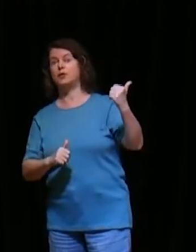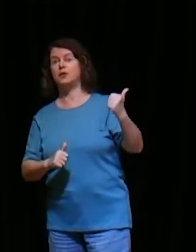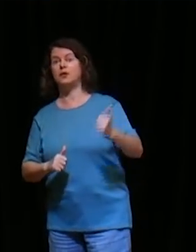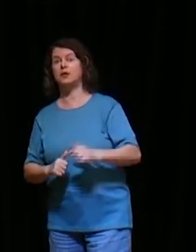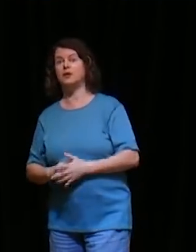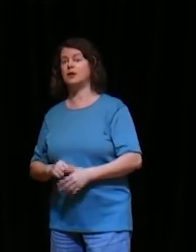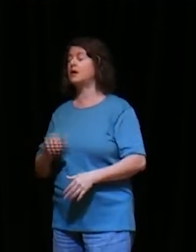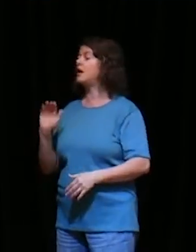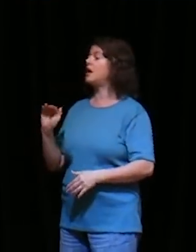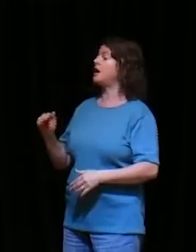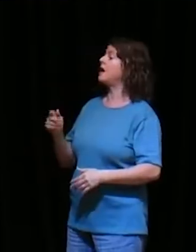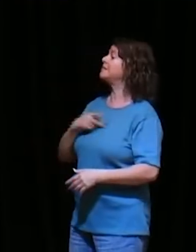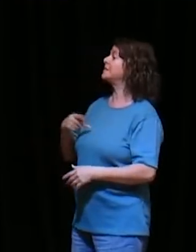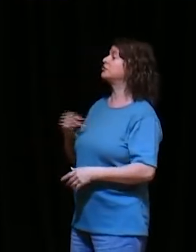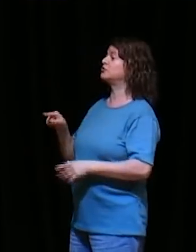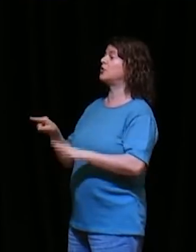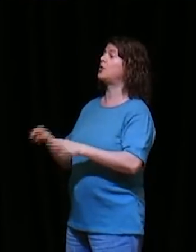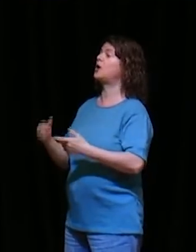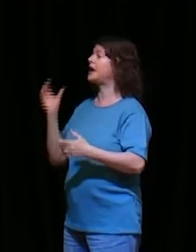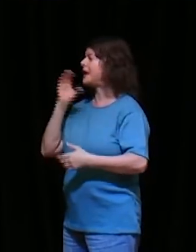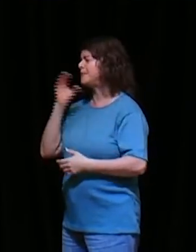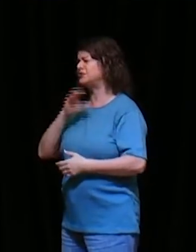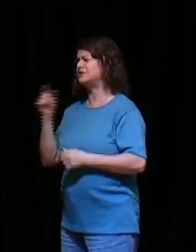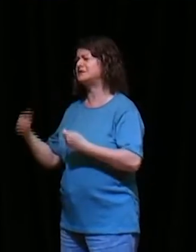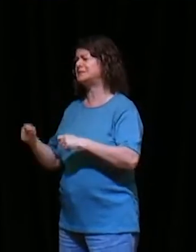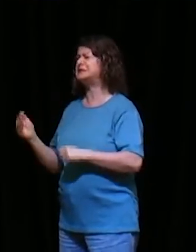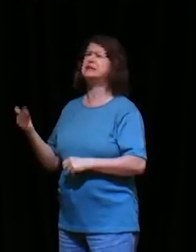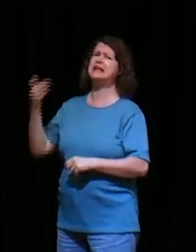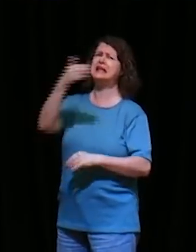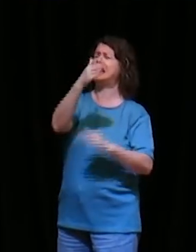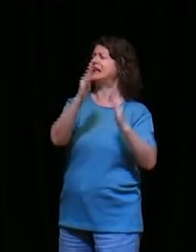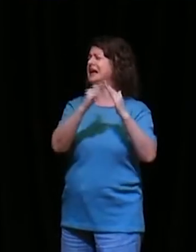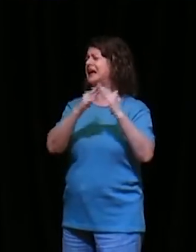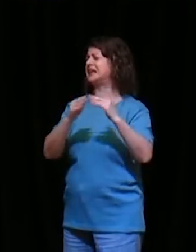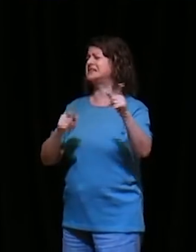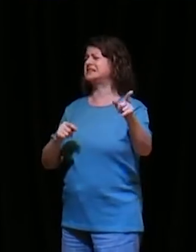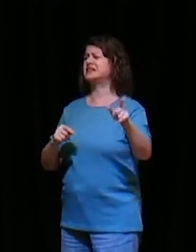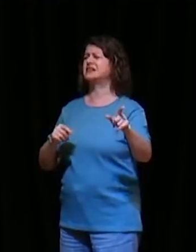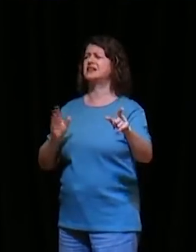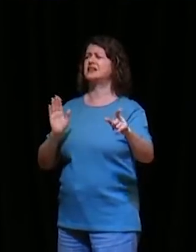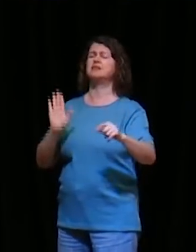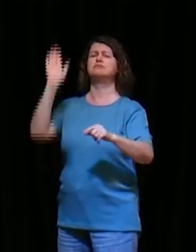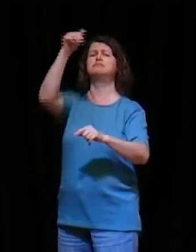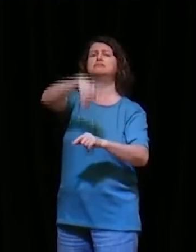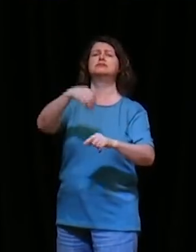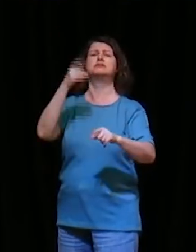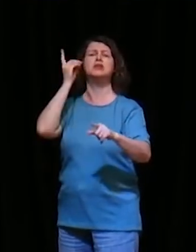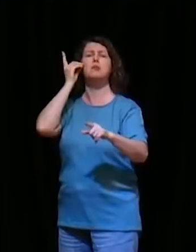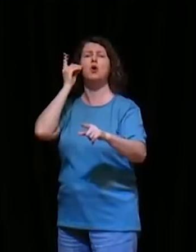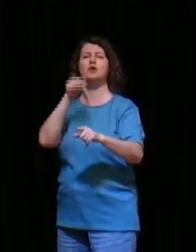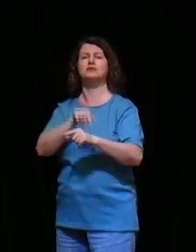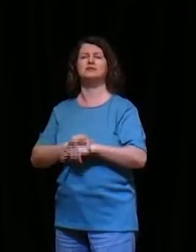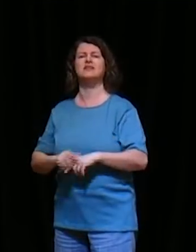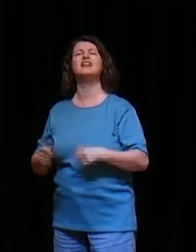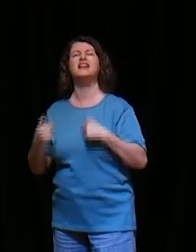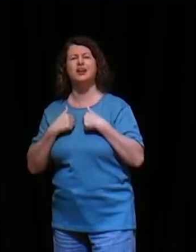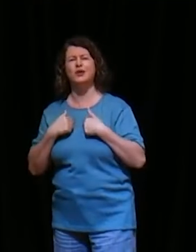fulano de tal, está endemoniado, casa dele, rapaz, eu vou dizer para o senhor, aquele dia, recebi essa notícia, com tristeza,